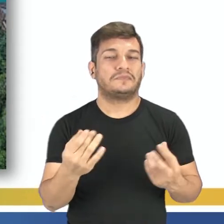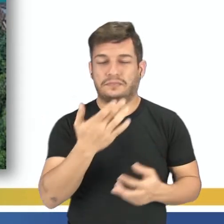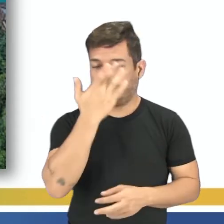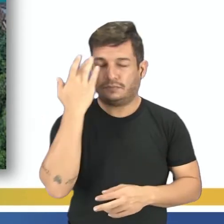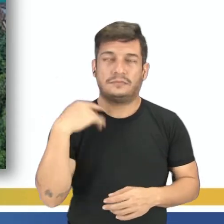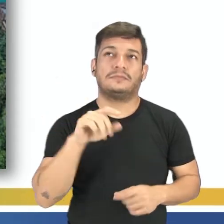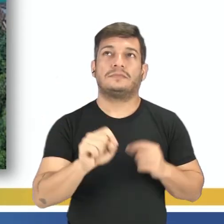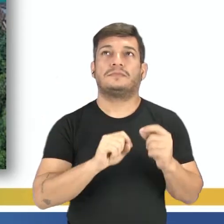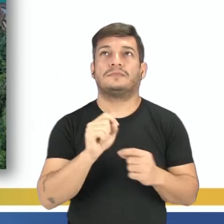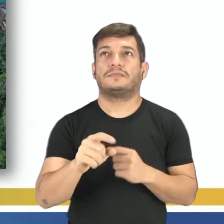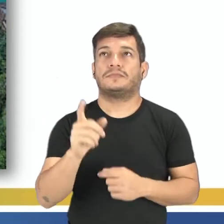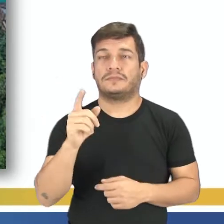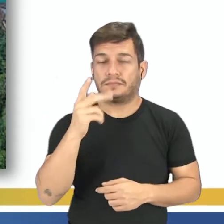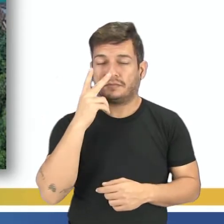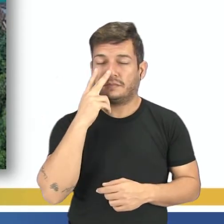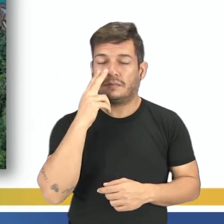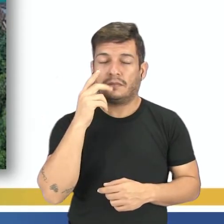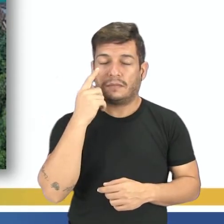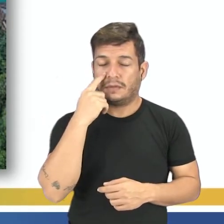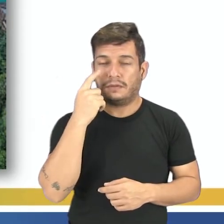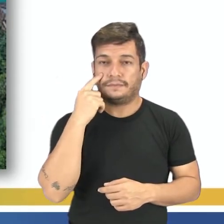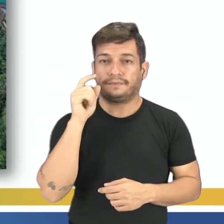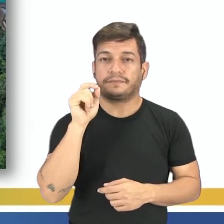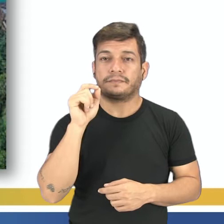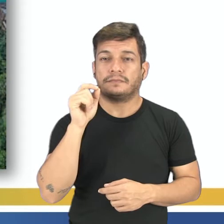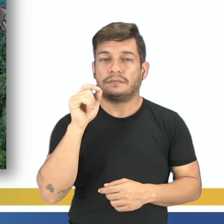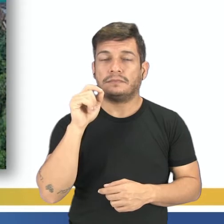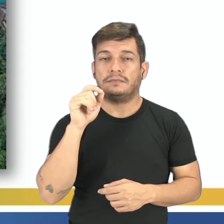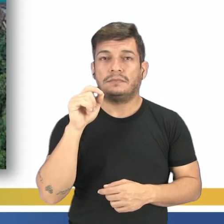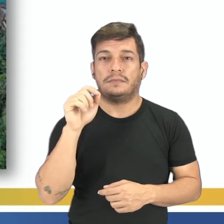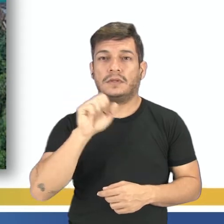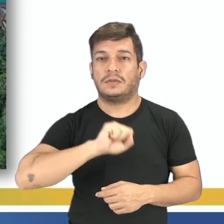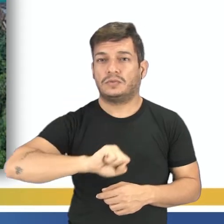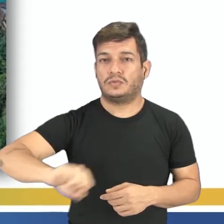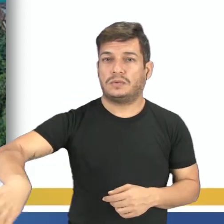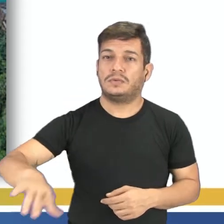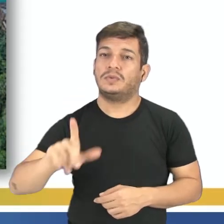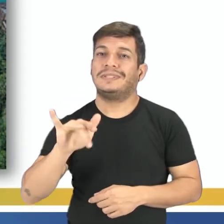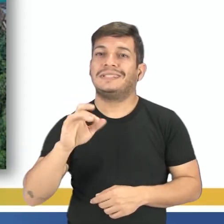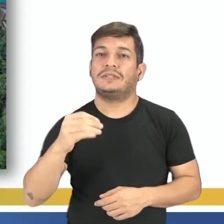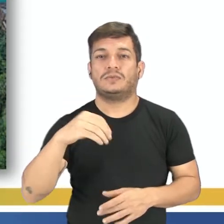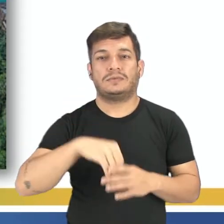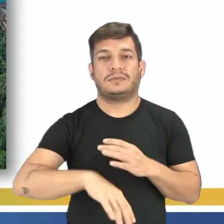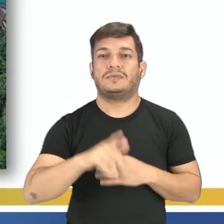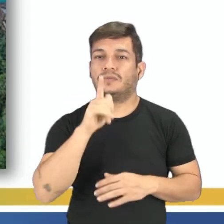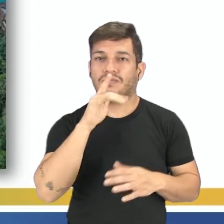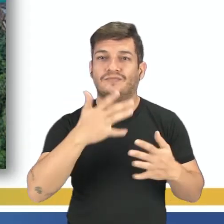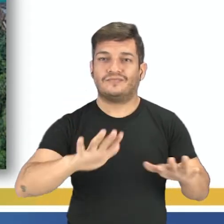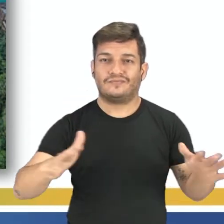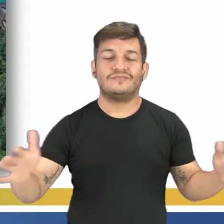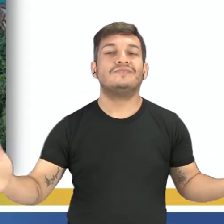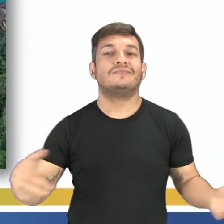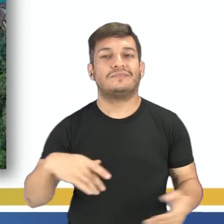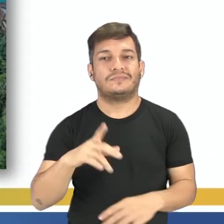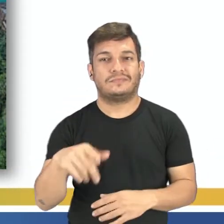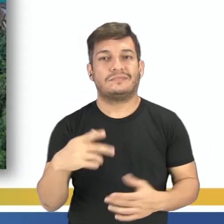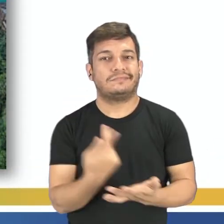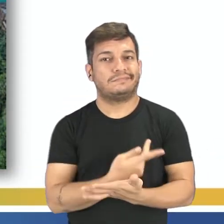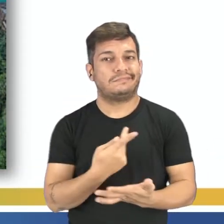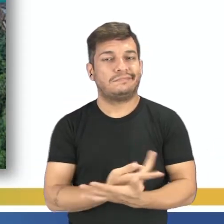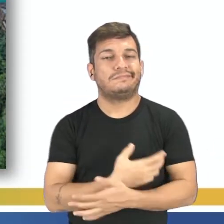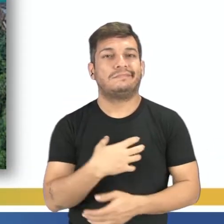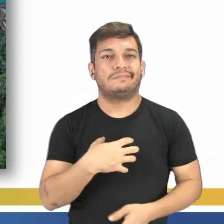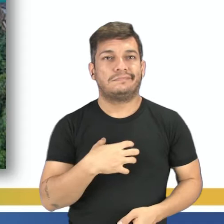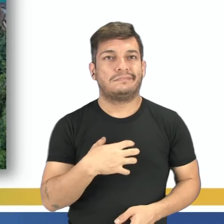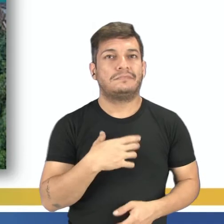pessoas acabam descartando de forma inadequada ou até